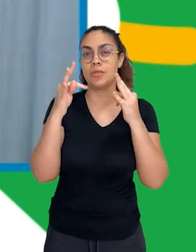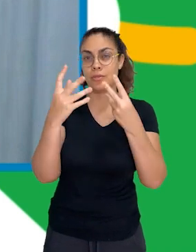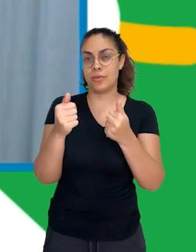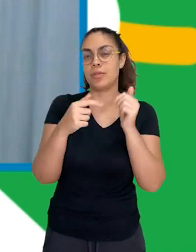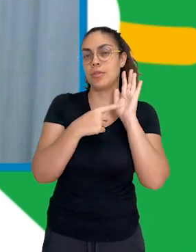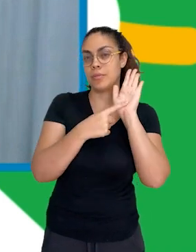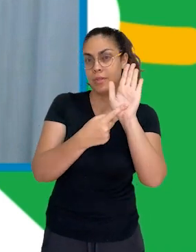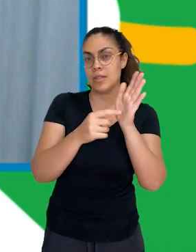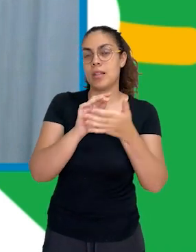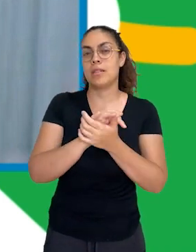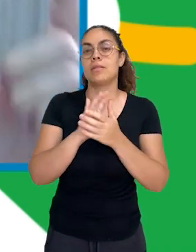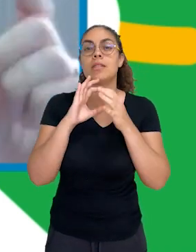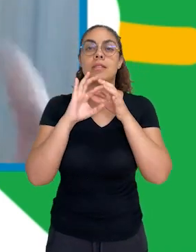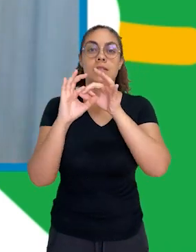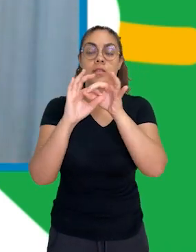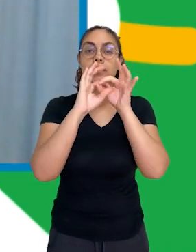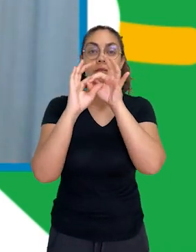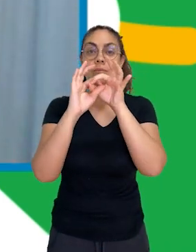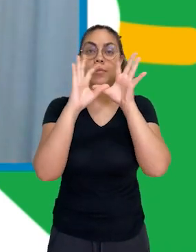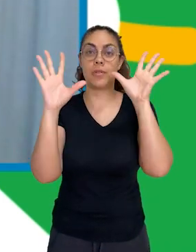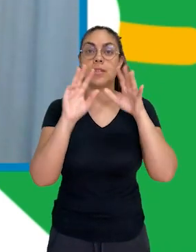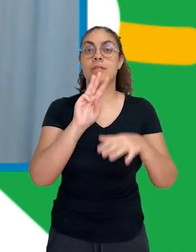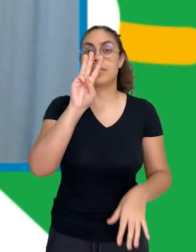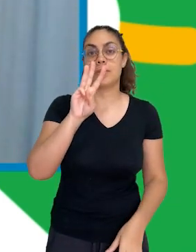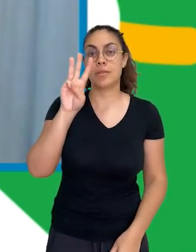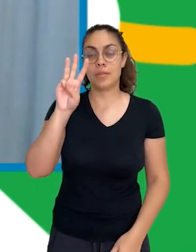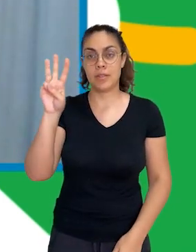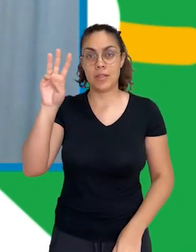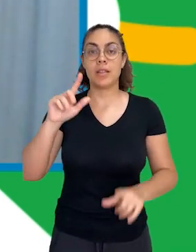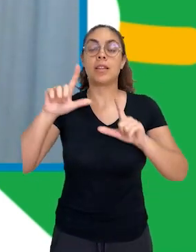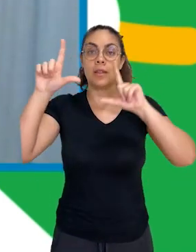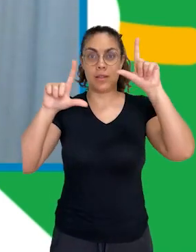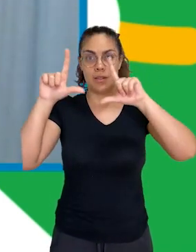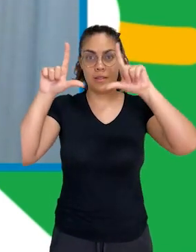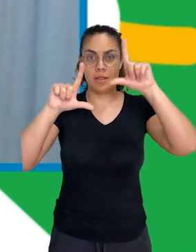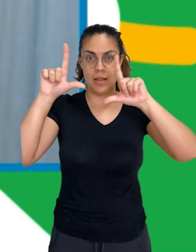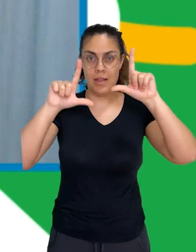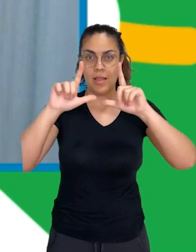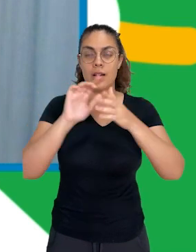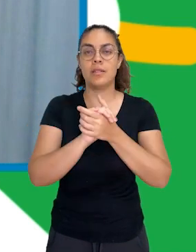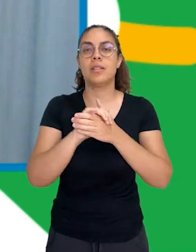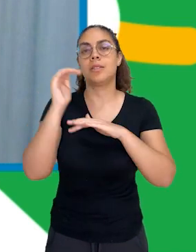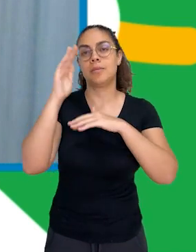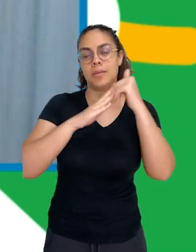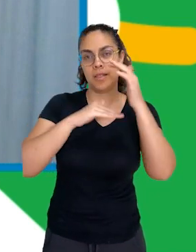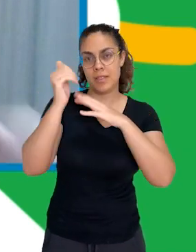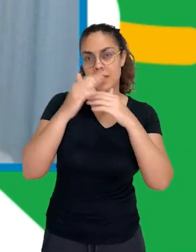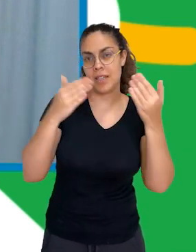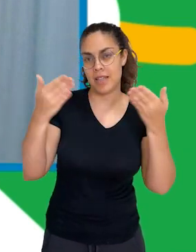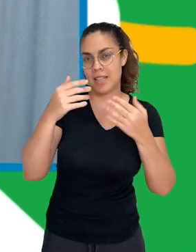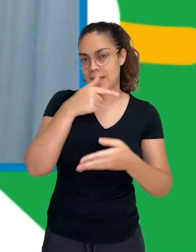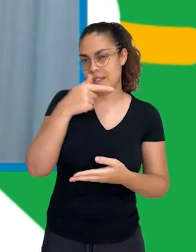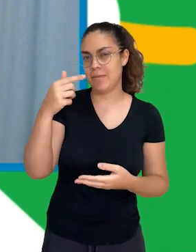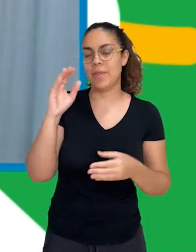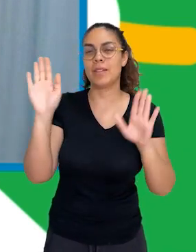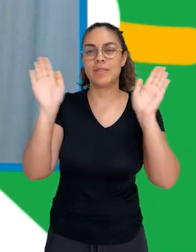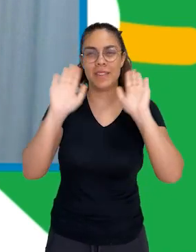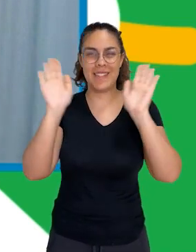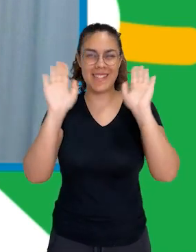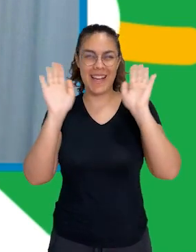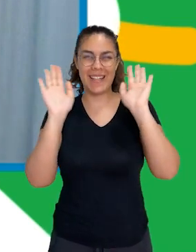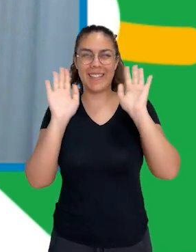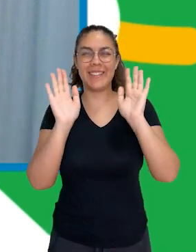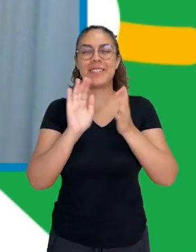modelos todos aqui mostrados estão disponíveis aqui no link daqui da tela, para que você possa colocar em prática ainda essa semana.